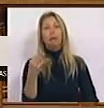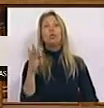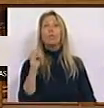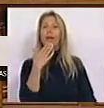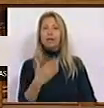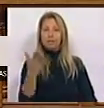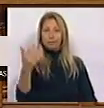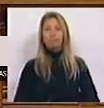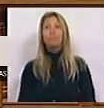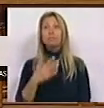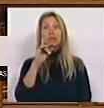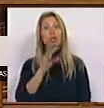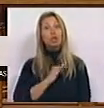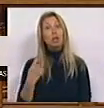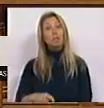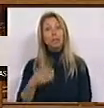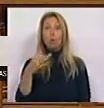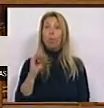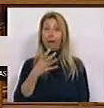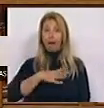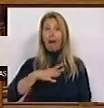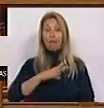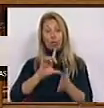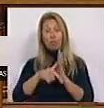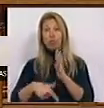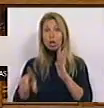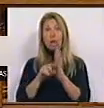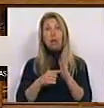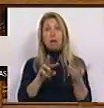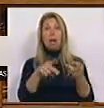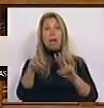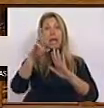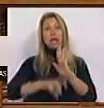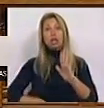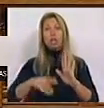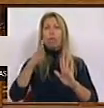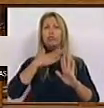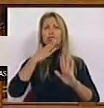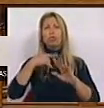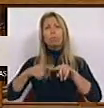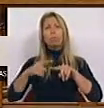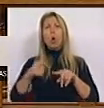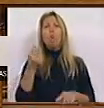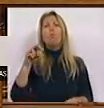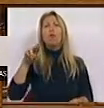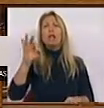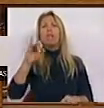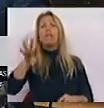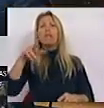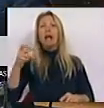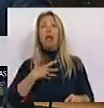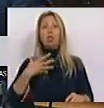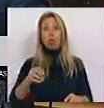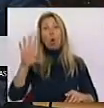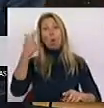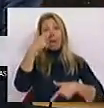Sr. Presidente, o PS pretende com este projeto de lei alterar o regime de crédito unificado à habitação à pessoa com